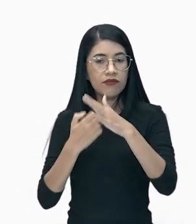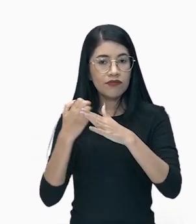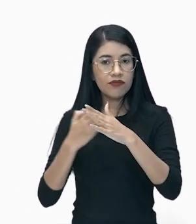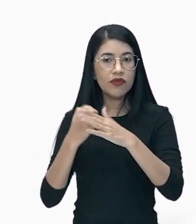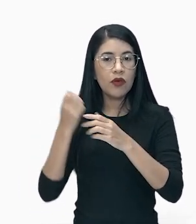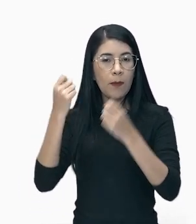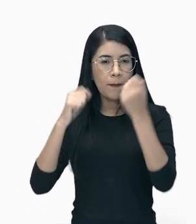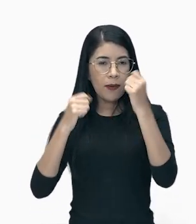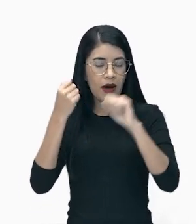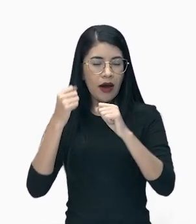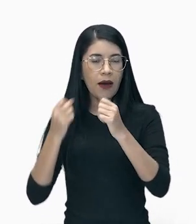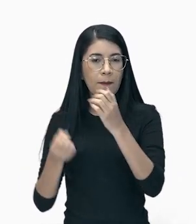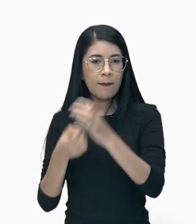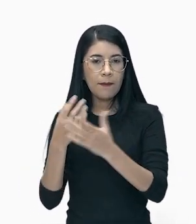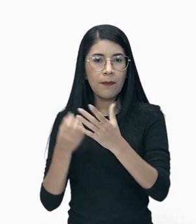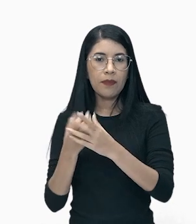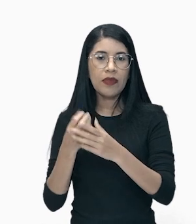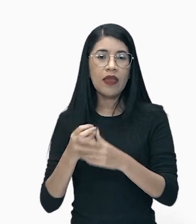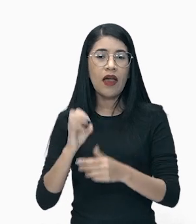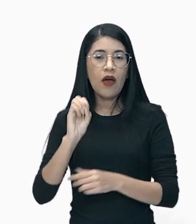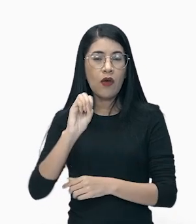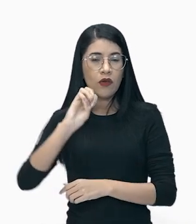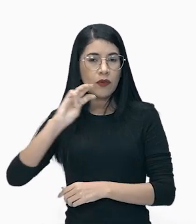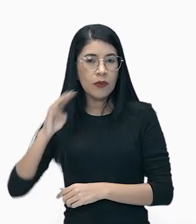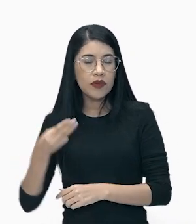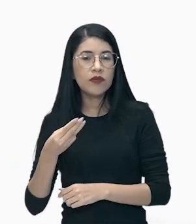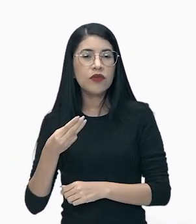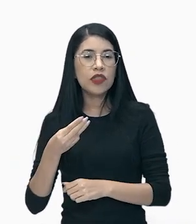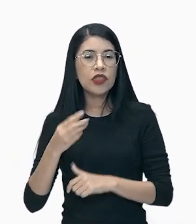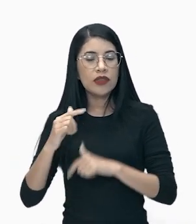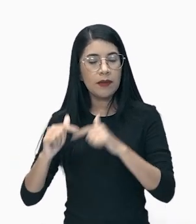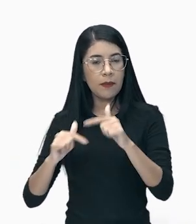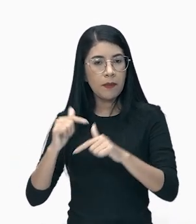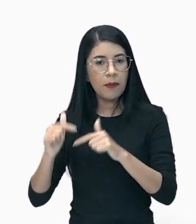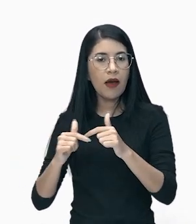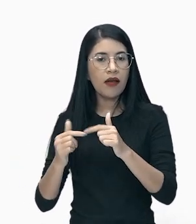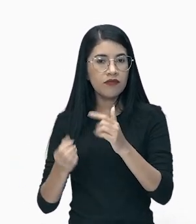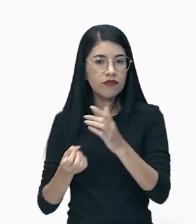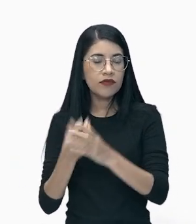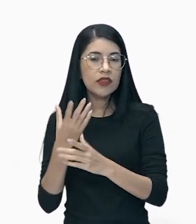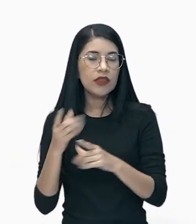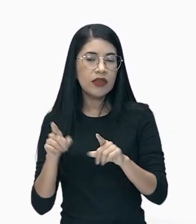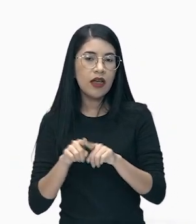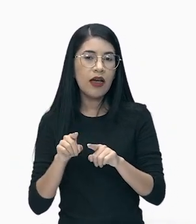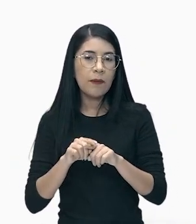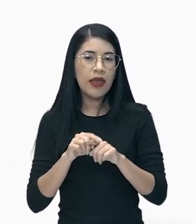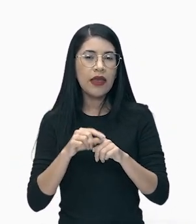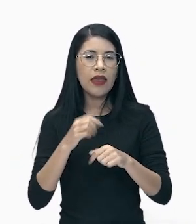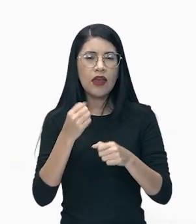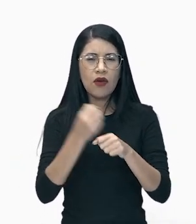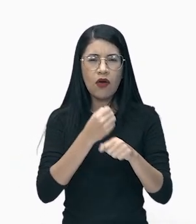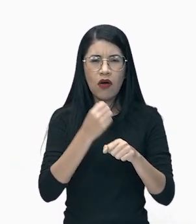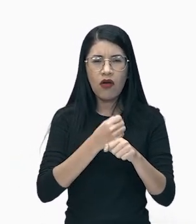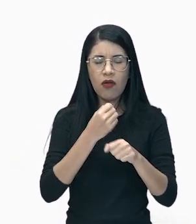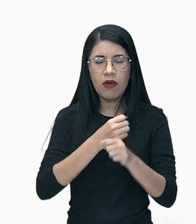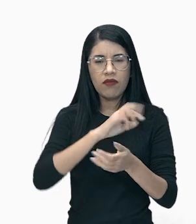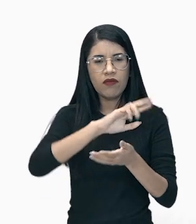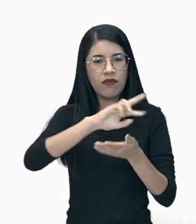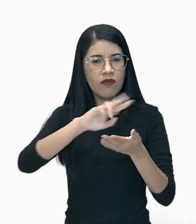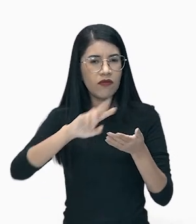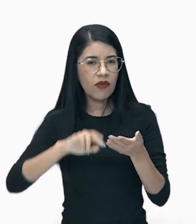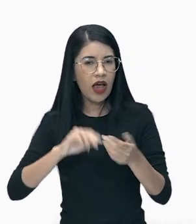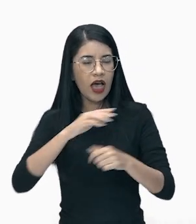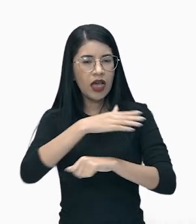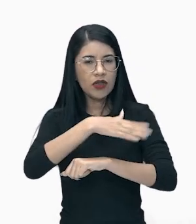Mais de 8 milhões de postos de trabalho foram criados e milhares de obras públicas, estradas, escolas e